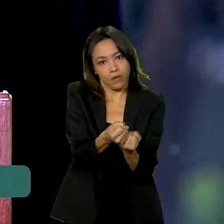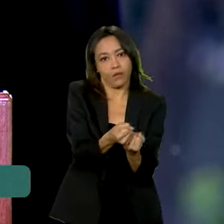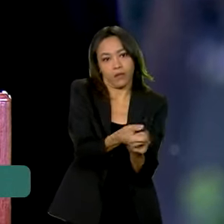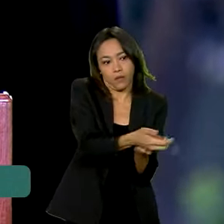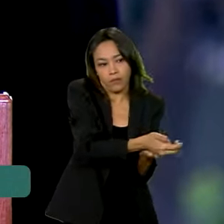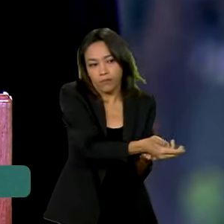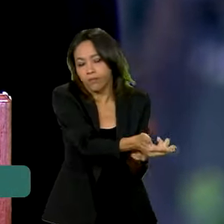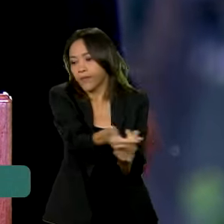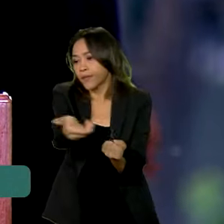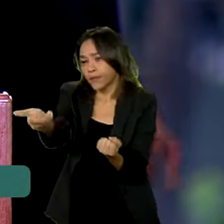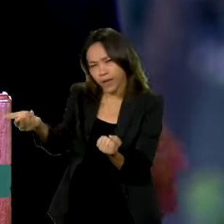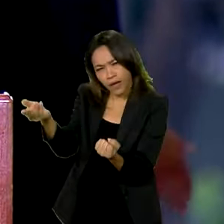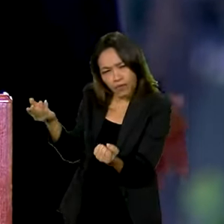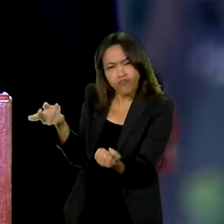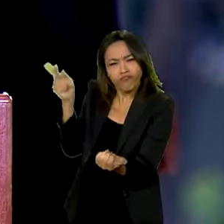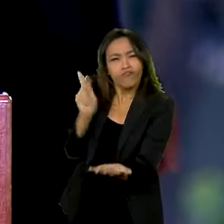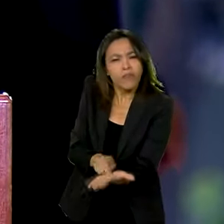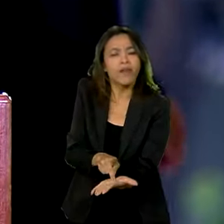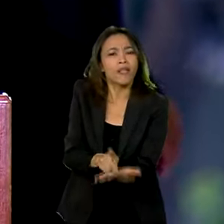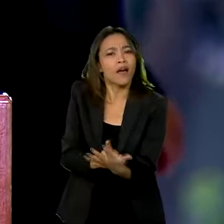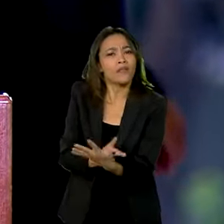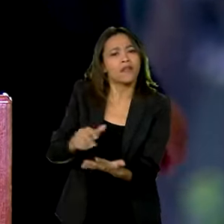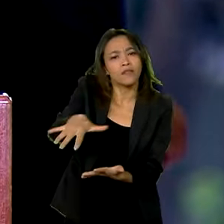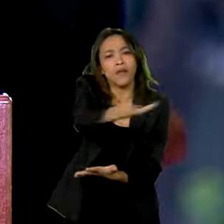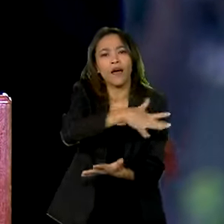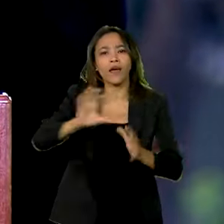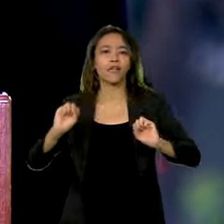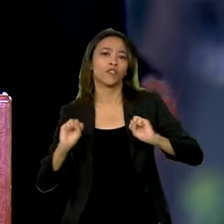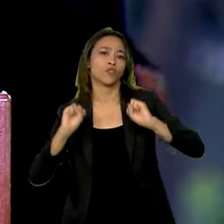verdadeira esse setor que emprega tanta gente.